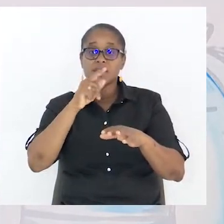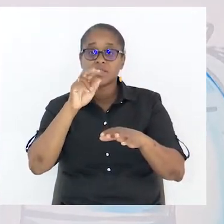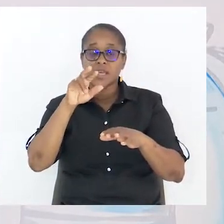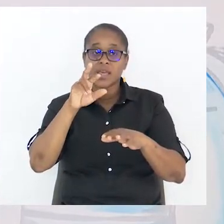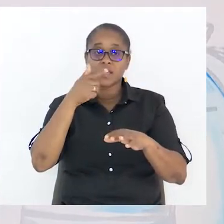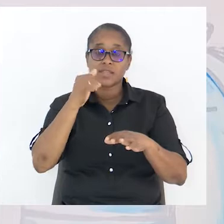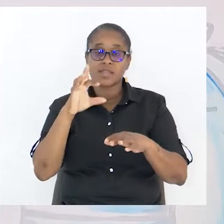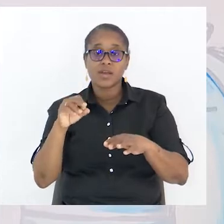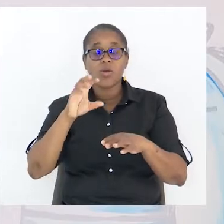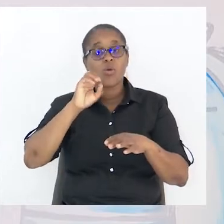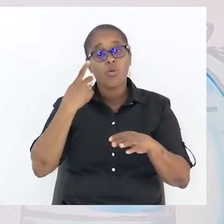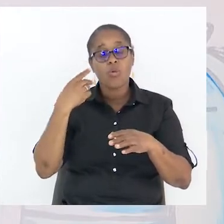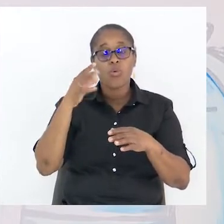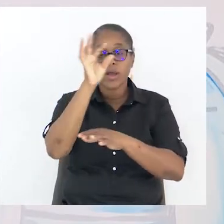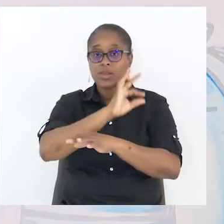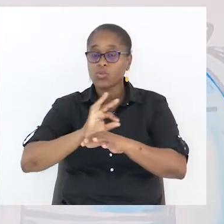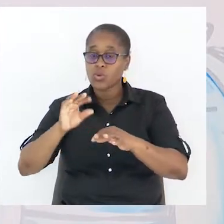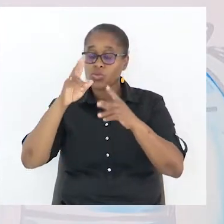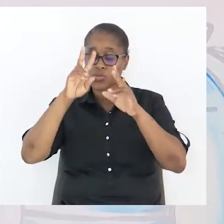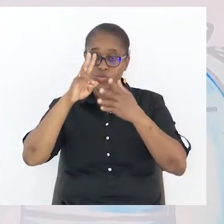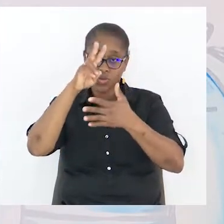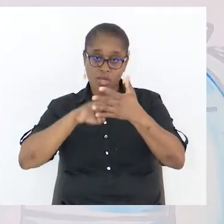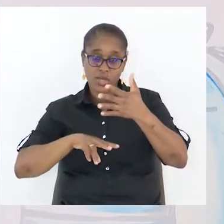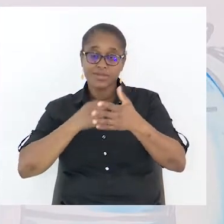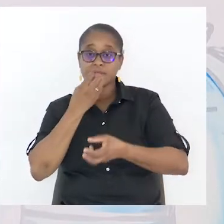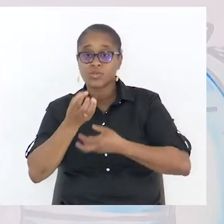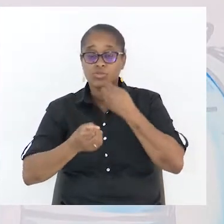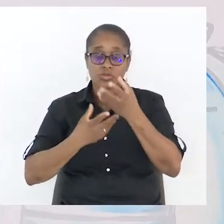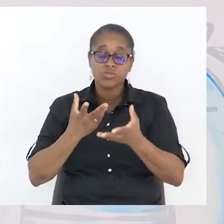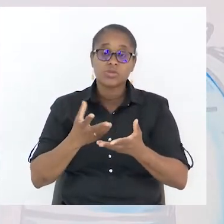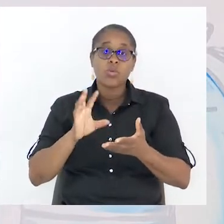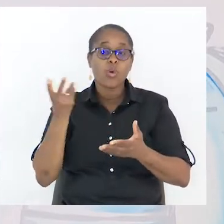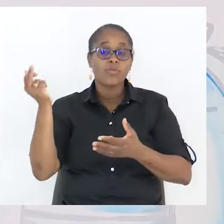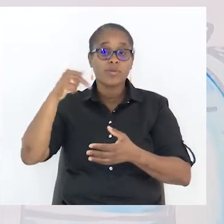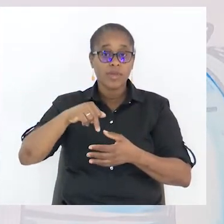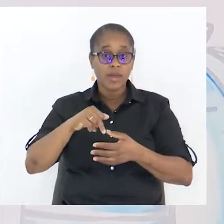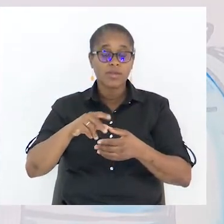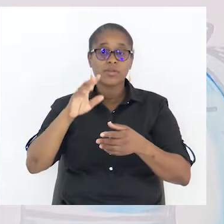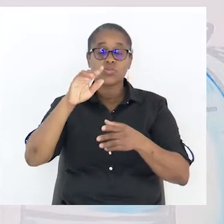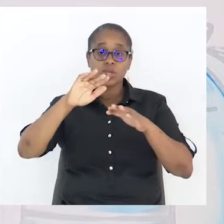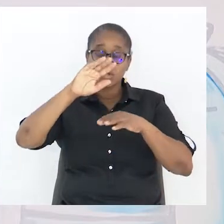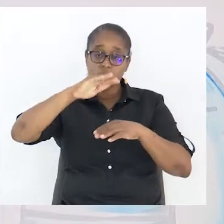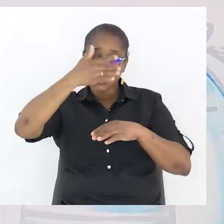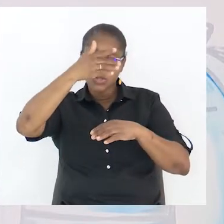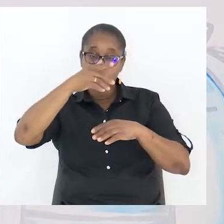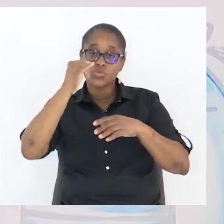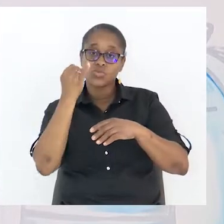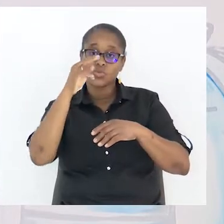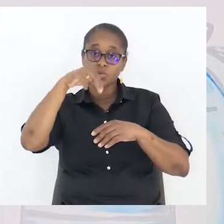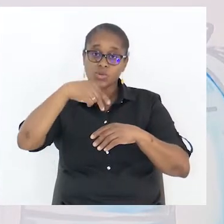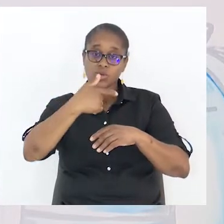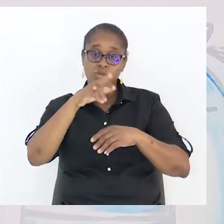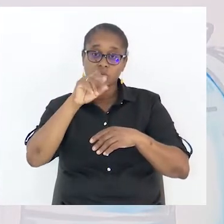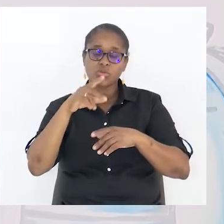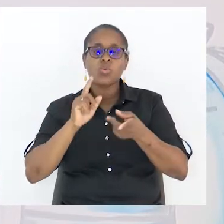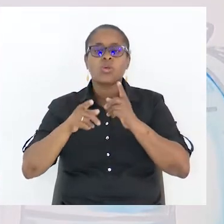na introdução, o que é que tu vais encontrar, ou, então, o que é que tu tens lá colocado. Tens o tema, que é aquilo que vai ajudar-te